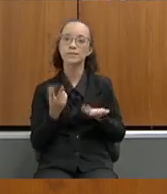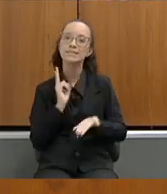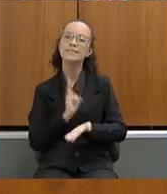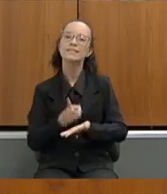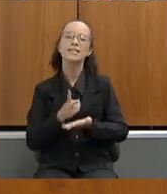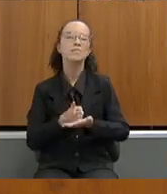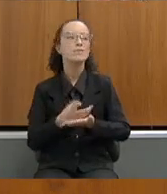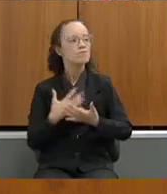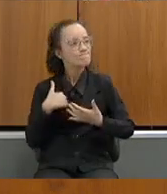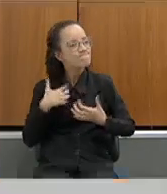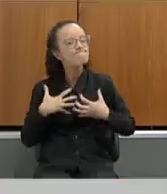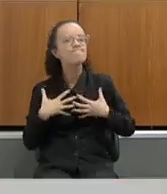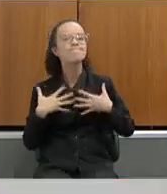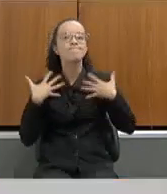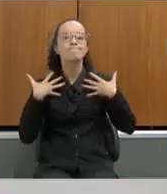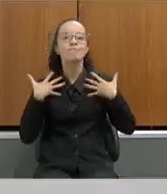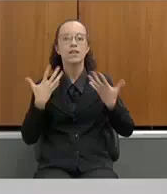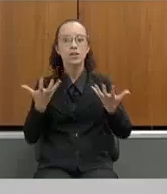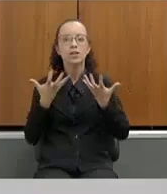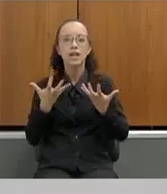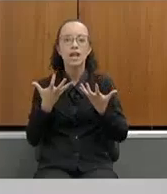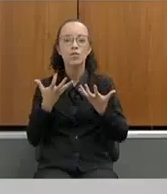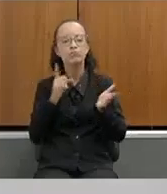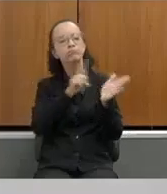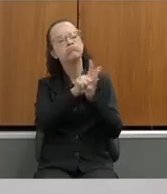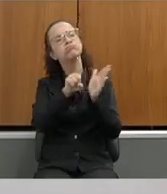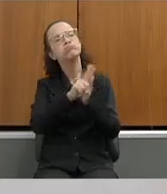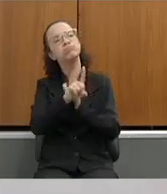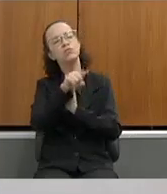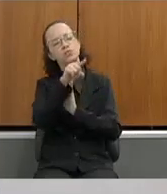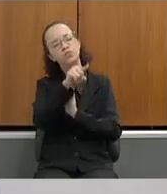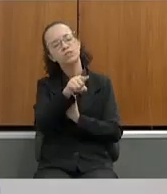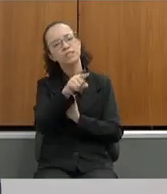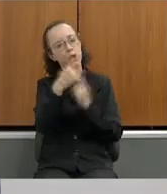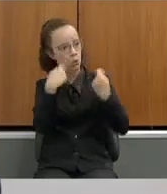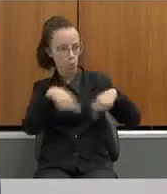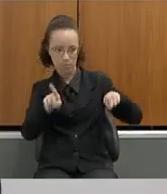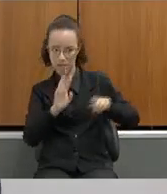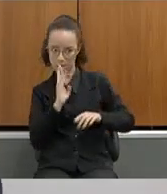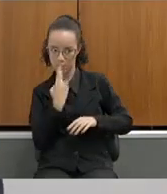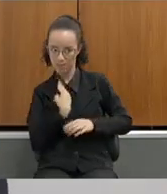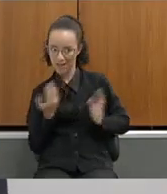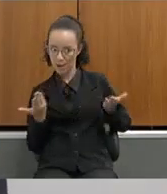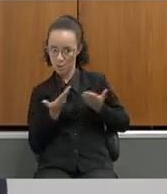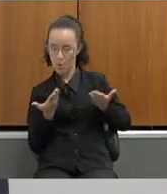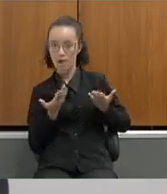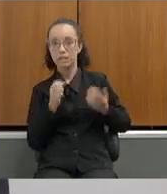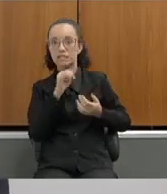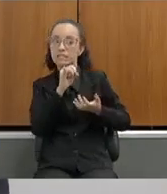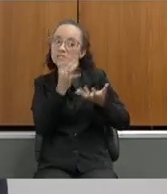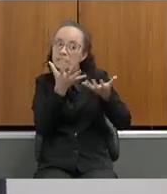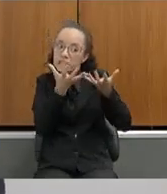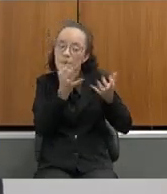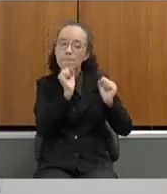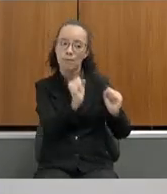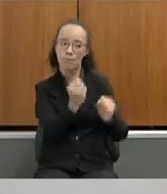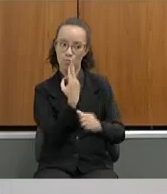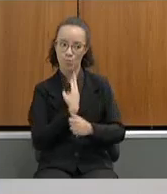satisfizeram e eu queria deixar umas perguntas que você não precisa responder agora se quiser responda